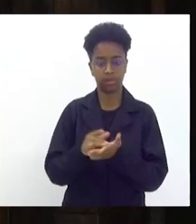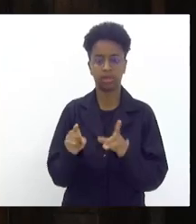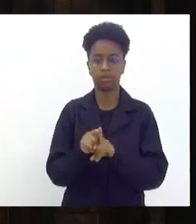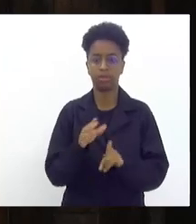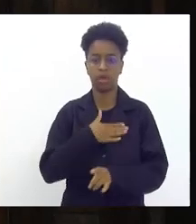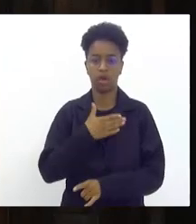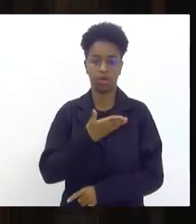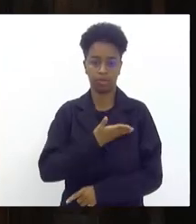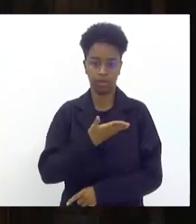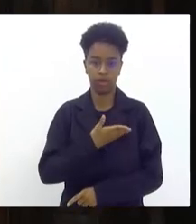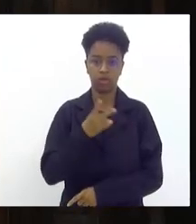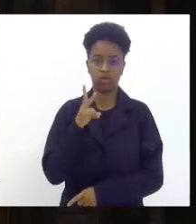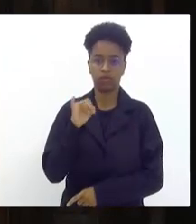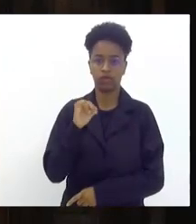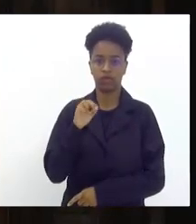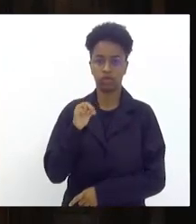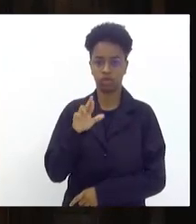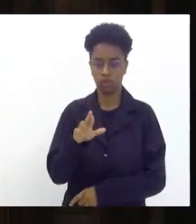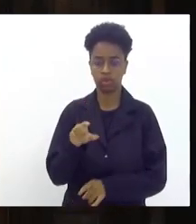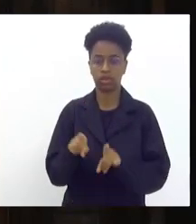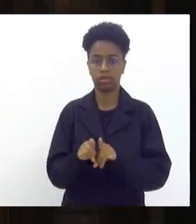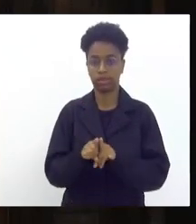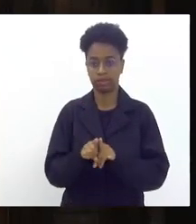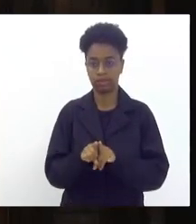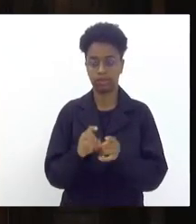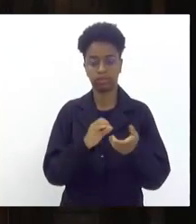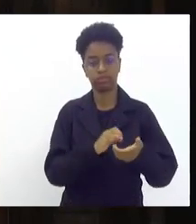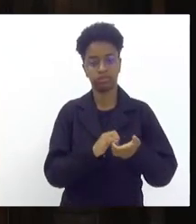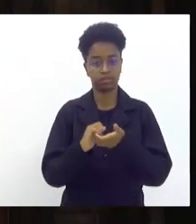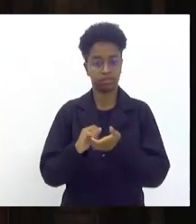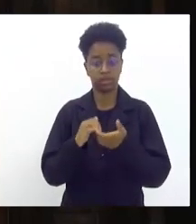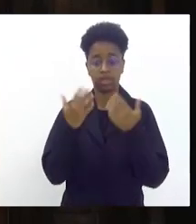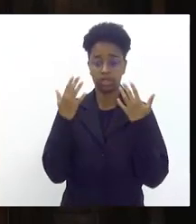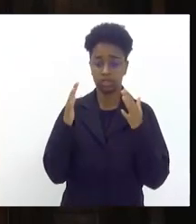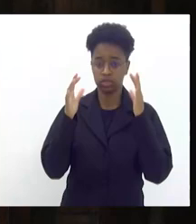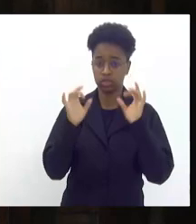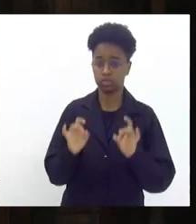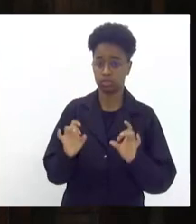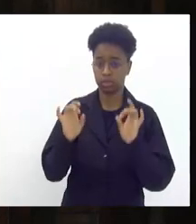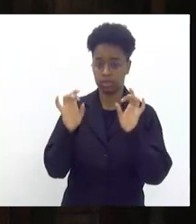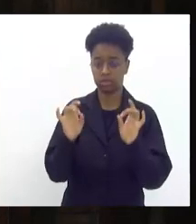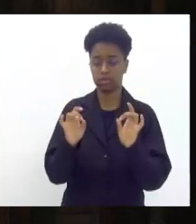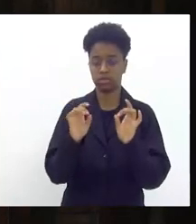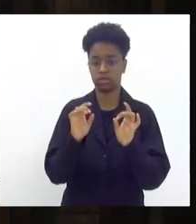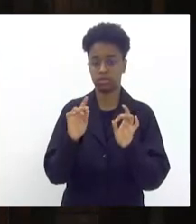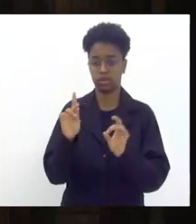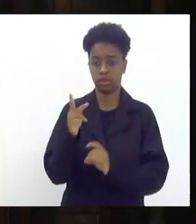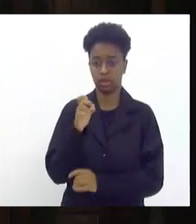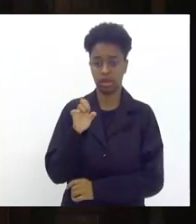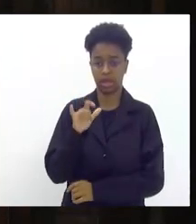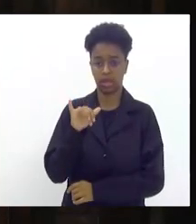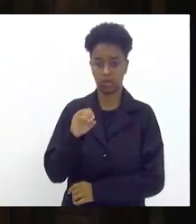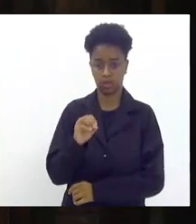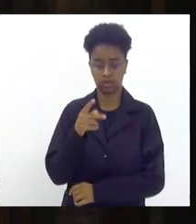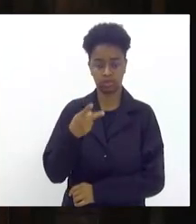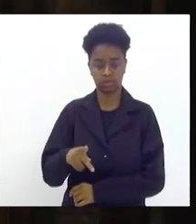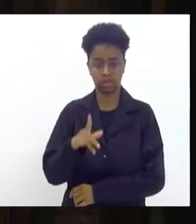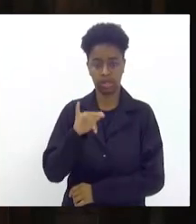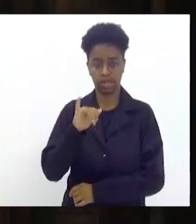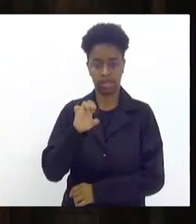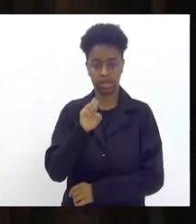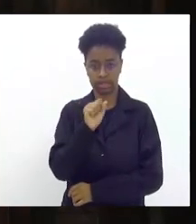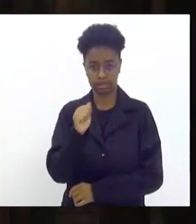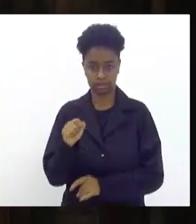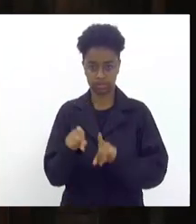muitos anos deputado Vitor Júnior quero aqui também fazer uma saudação especial ao Hélio Mota da Liesa a meu amigo